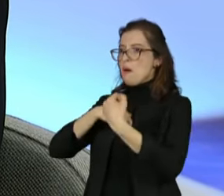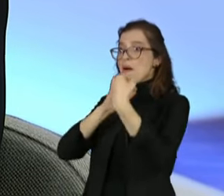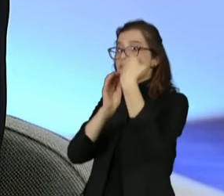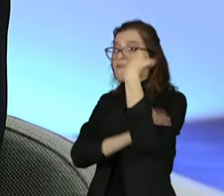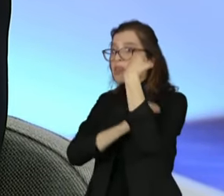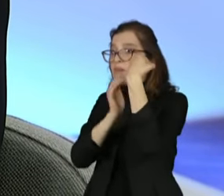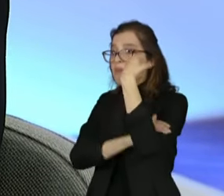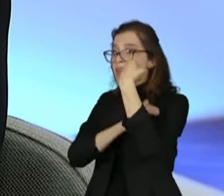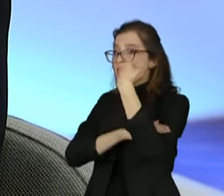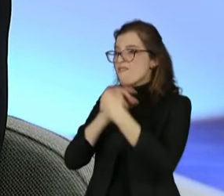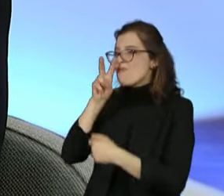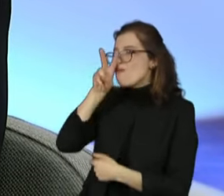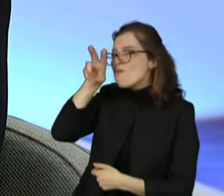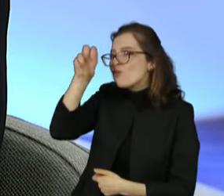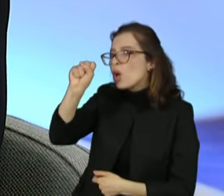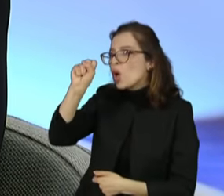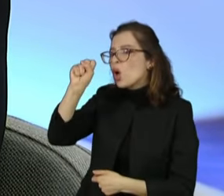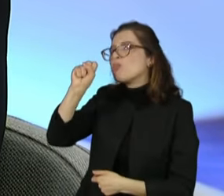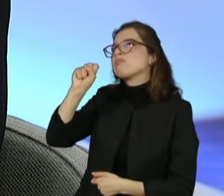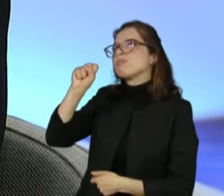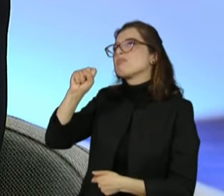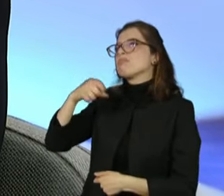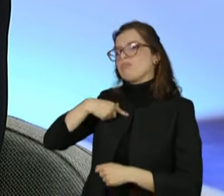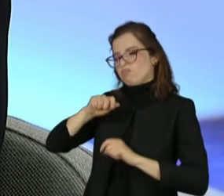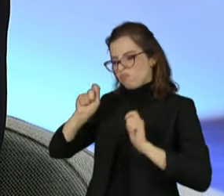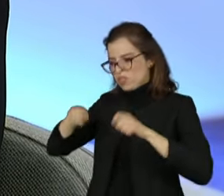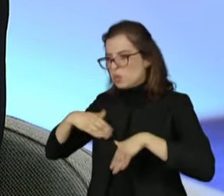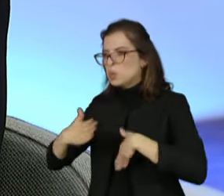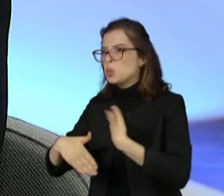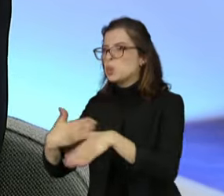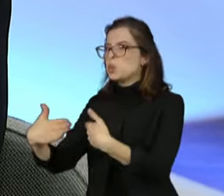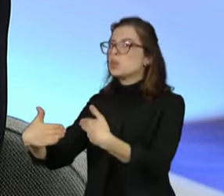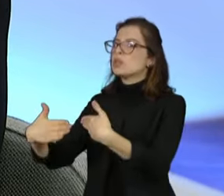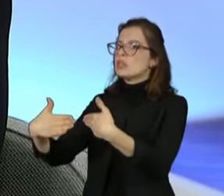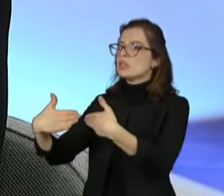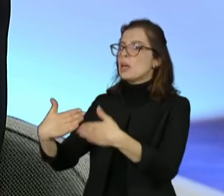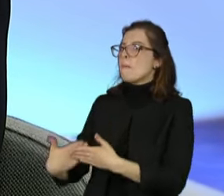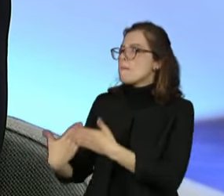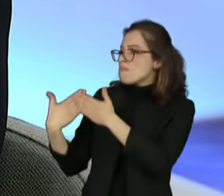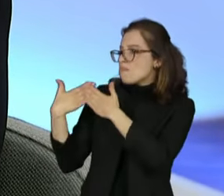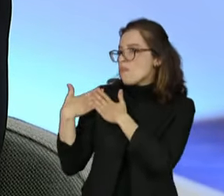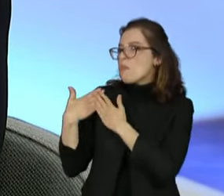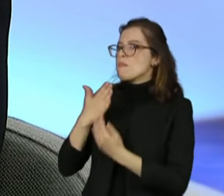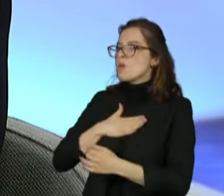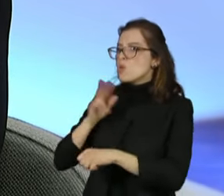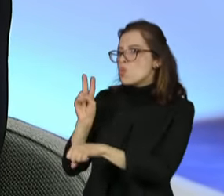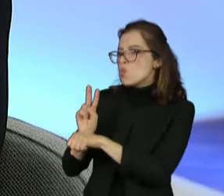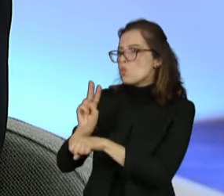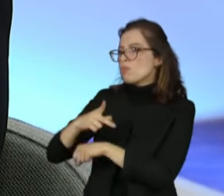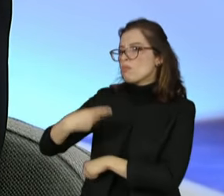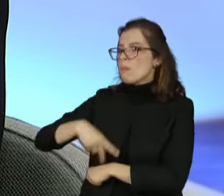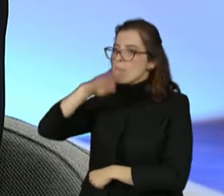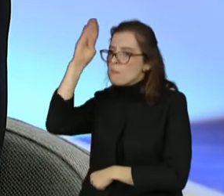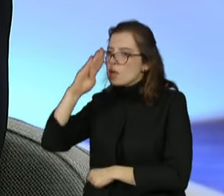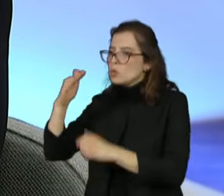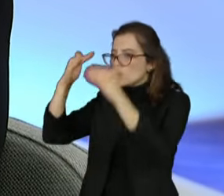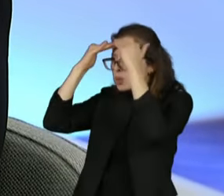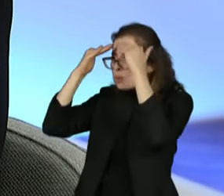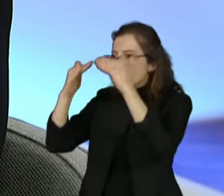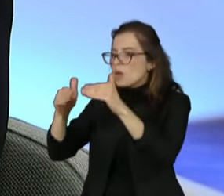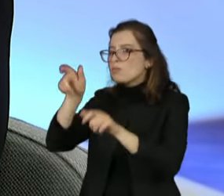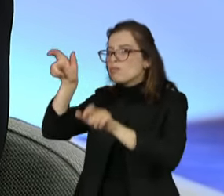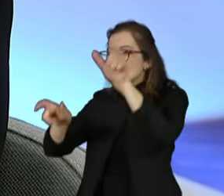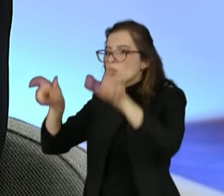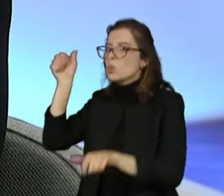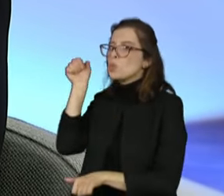para saber que é sinal que eu estou no caminho certo e que nós temos uma missão ainda com o Brasil, de respeitar as mulheres e combater de forma decisiva